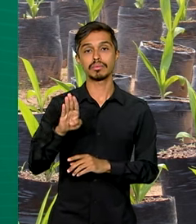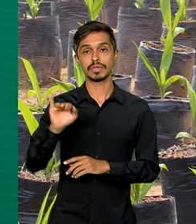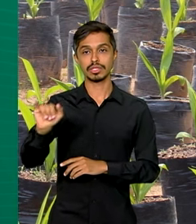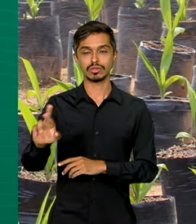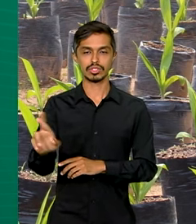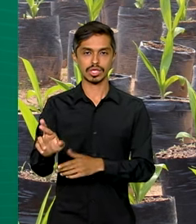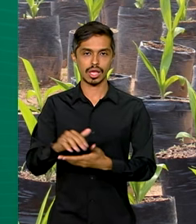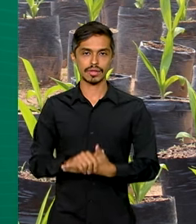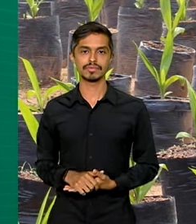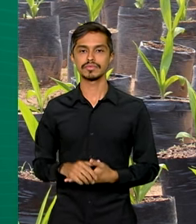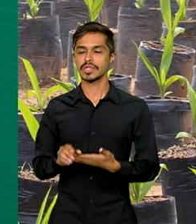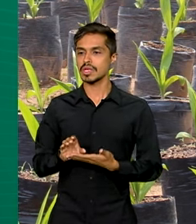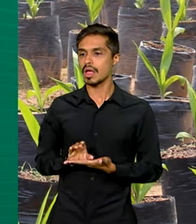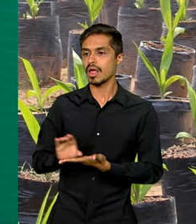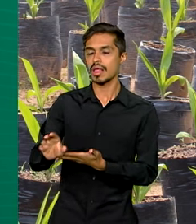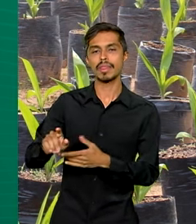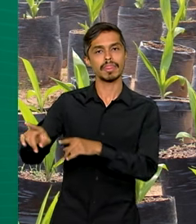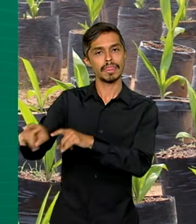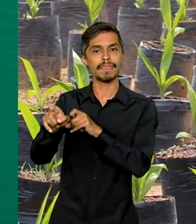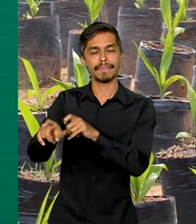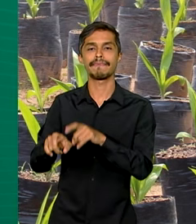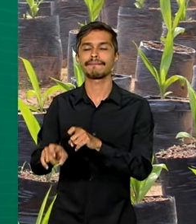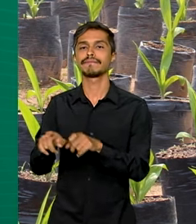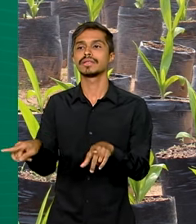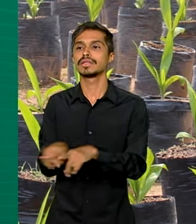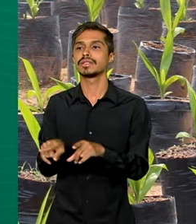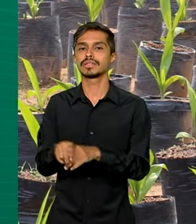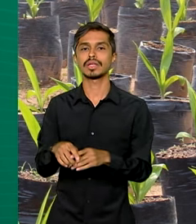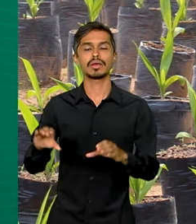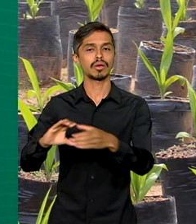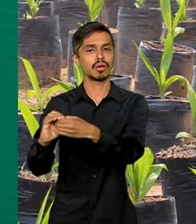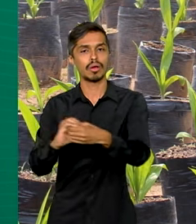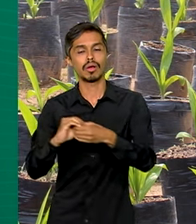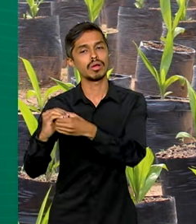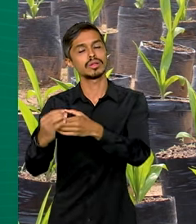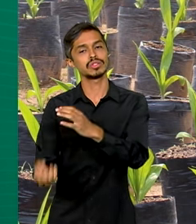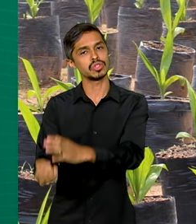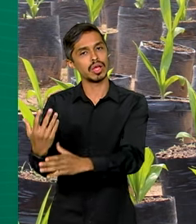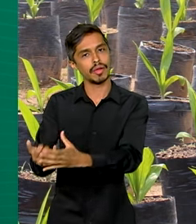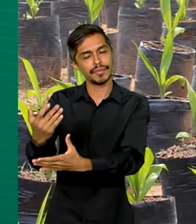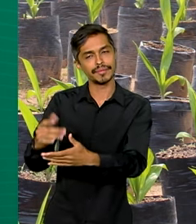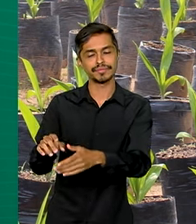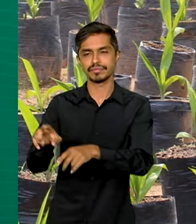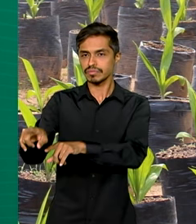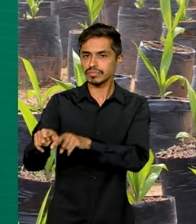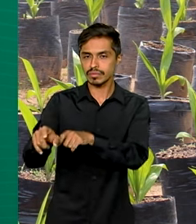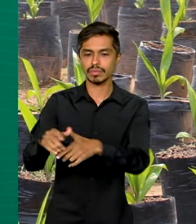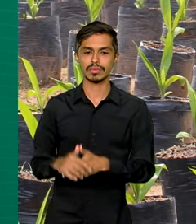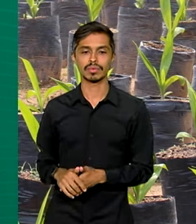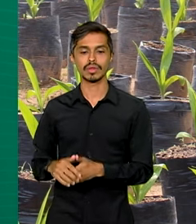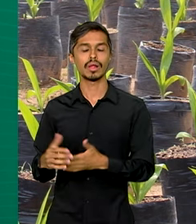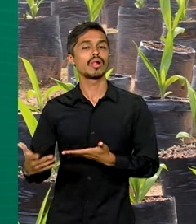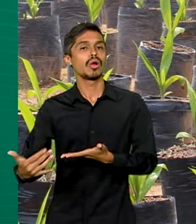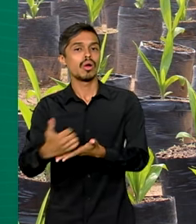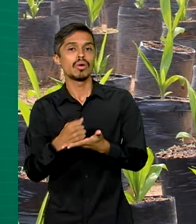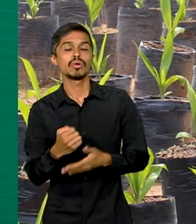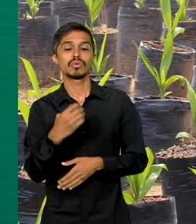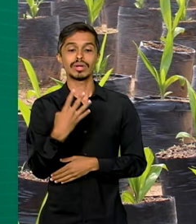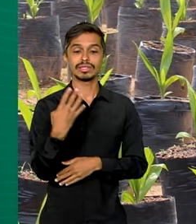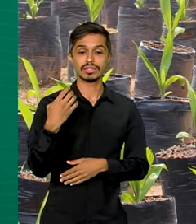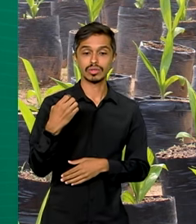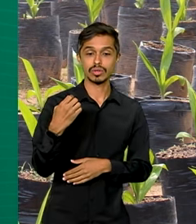para financiar produtores rurais e cooperativas de produção. Captação de 808